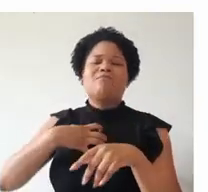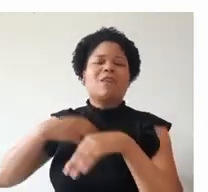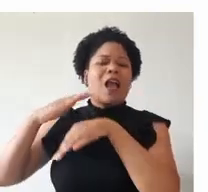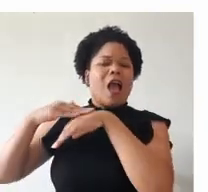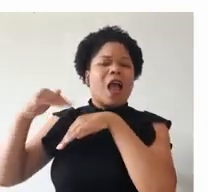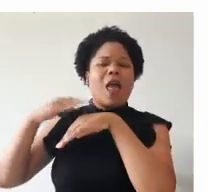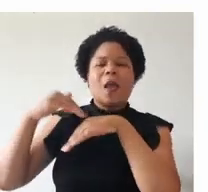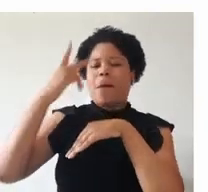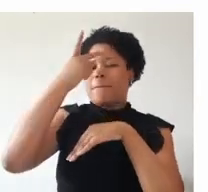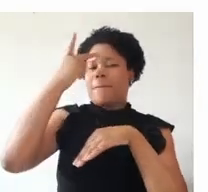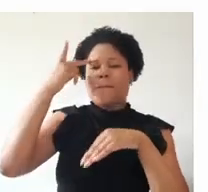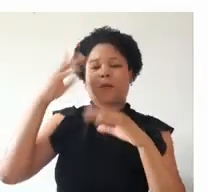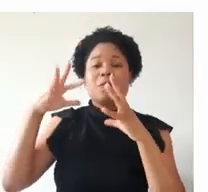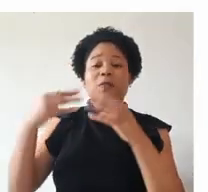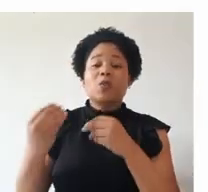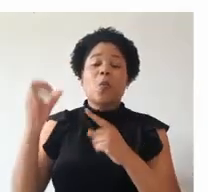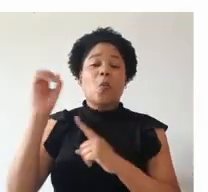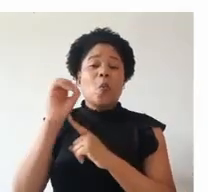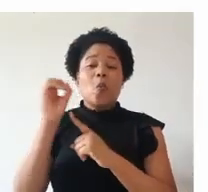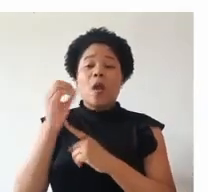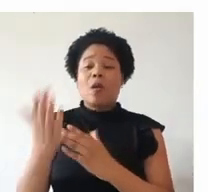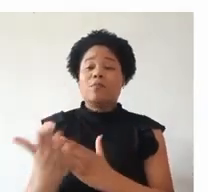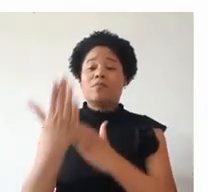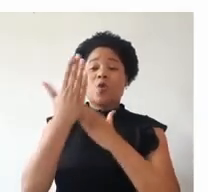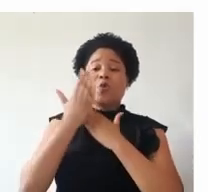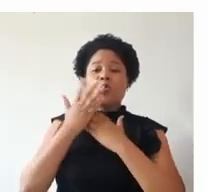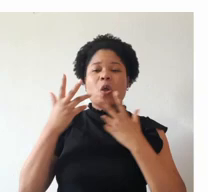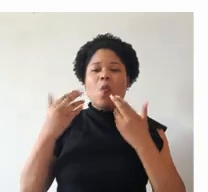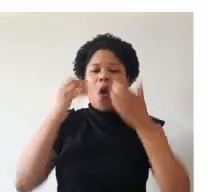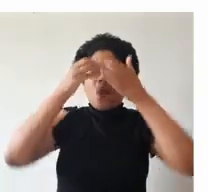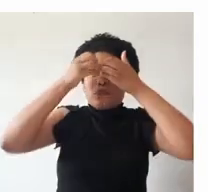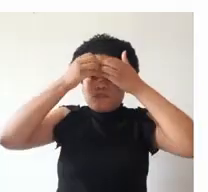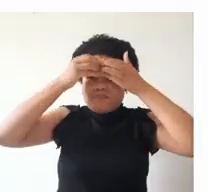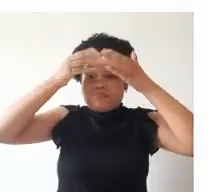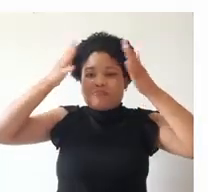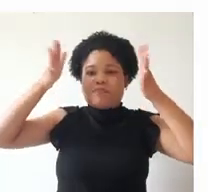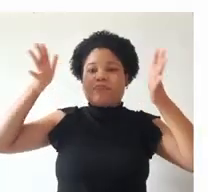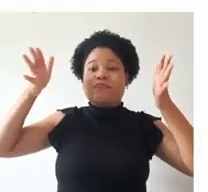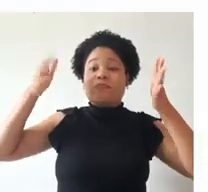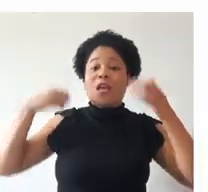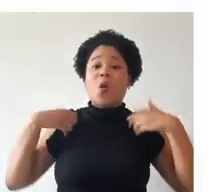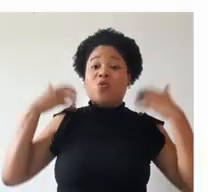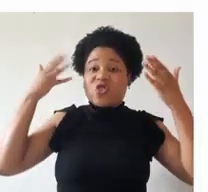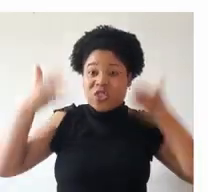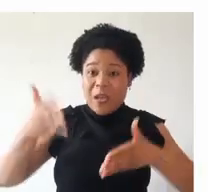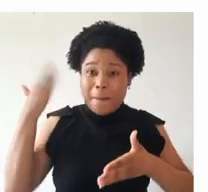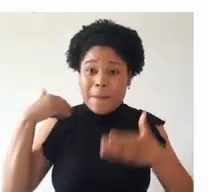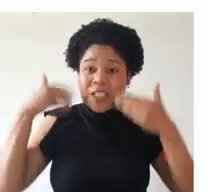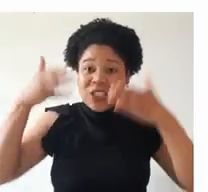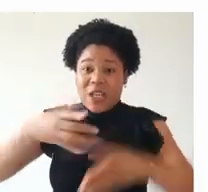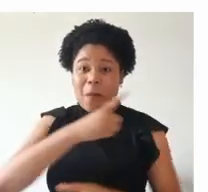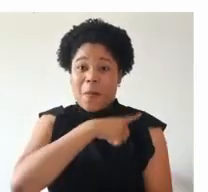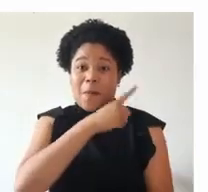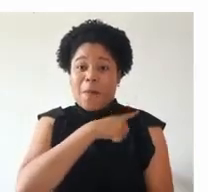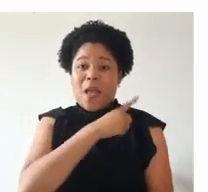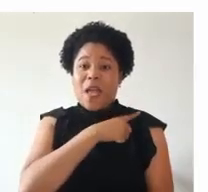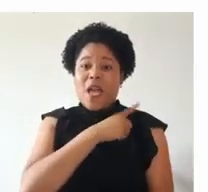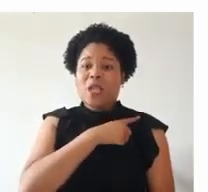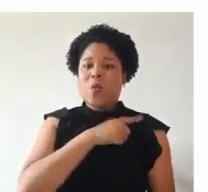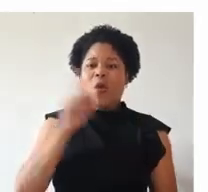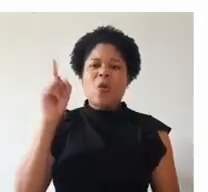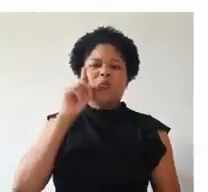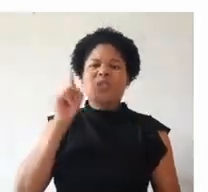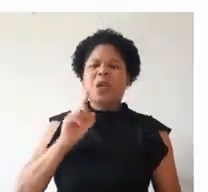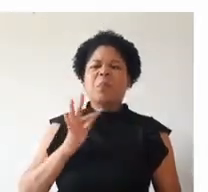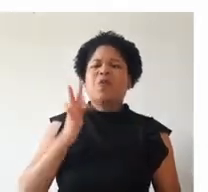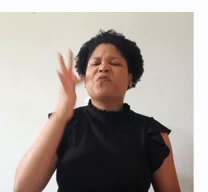carinho por essas pessoas. E IEF serviu para mim abrir muitos horizontes, assim. Quando eu cheguei aí no meu primeiro ano, não tinha muito uma